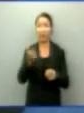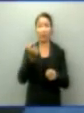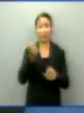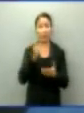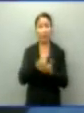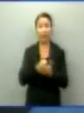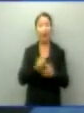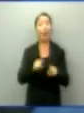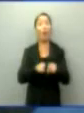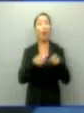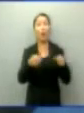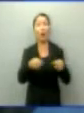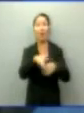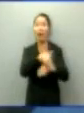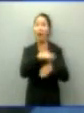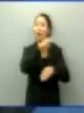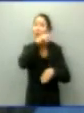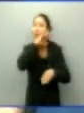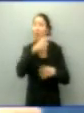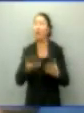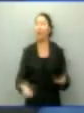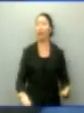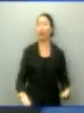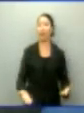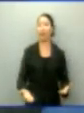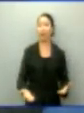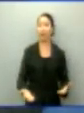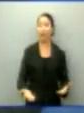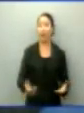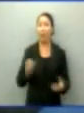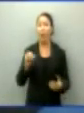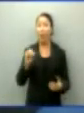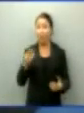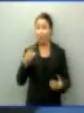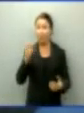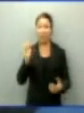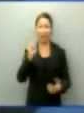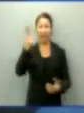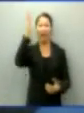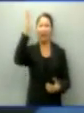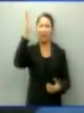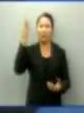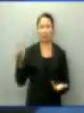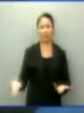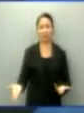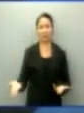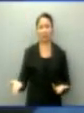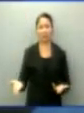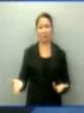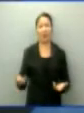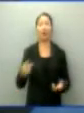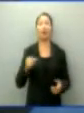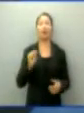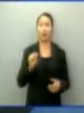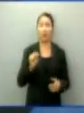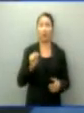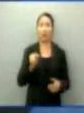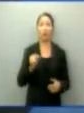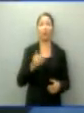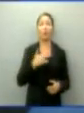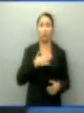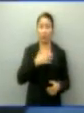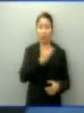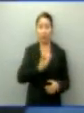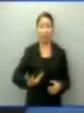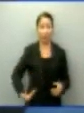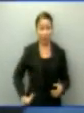a qualidade não é, além daquilo, valor cobrado. Então, tenho a certeza que essas políticas públicas, parcerias